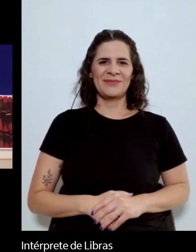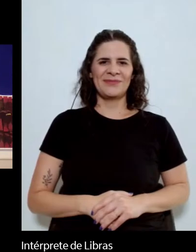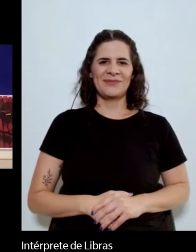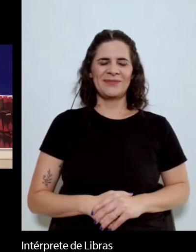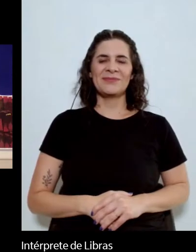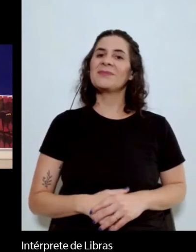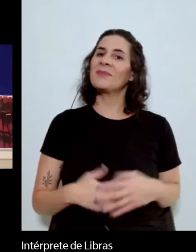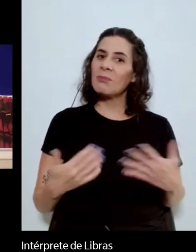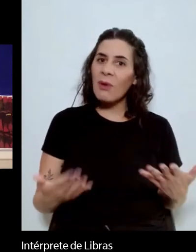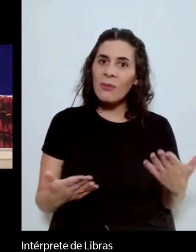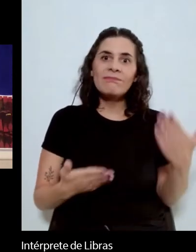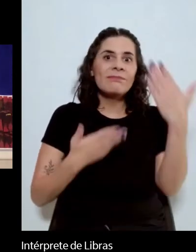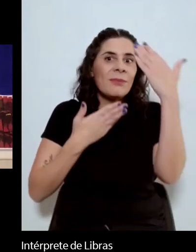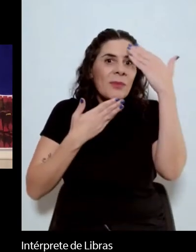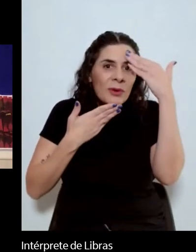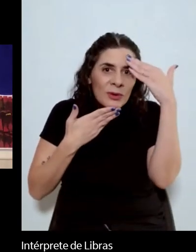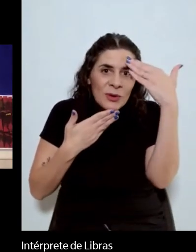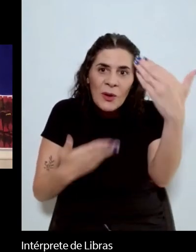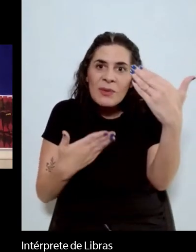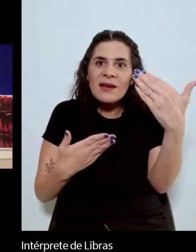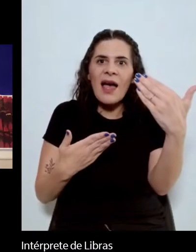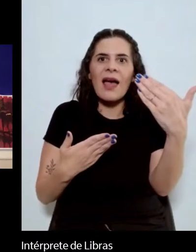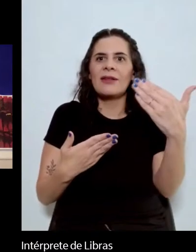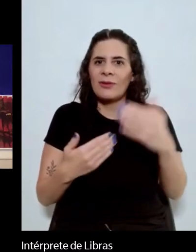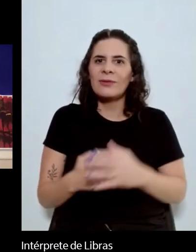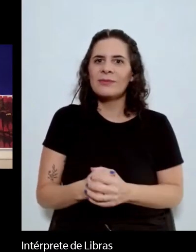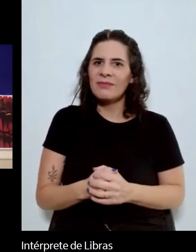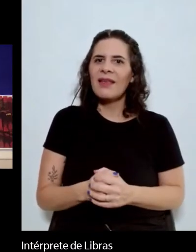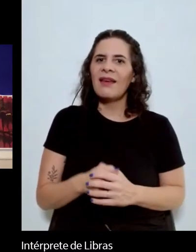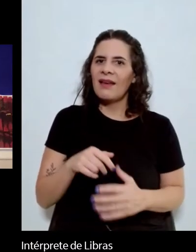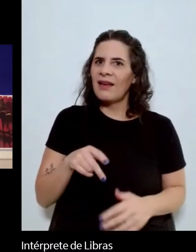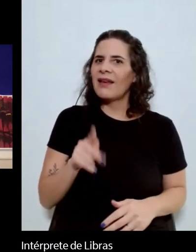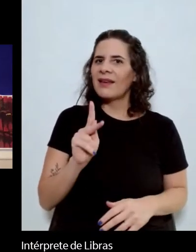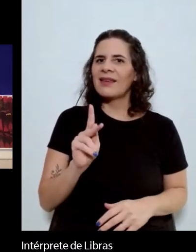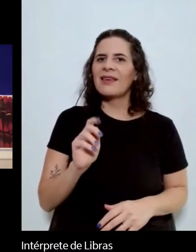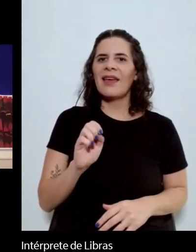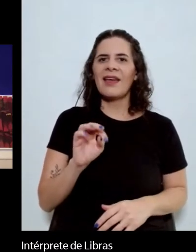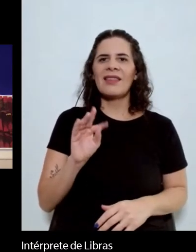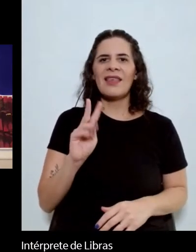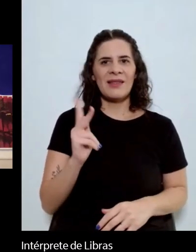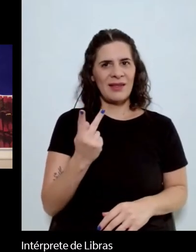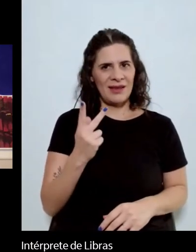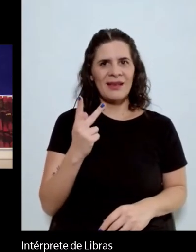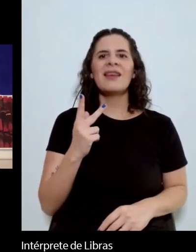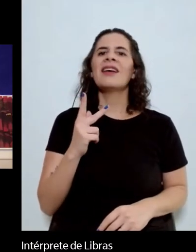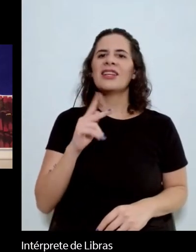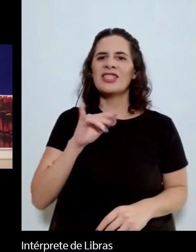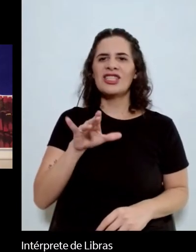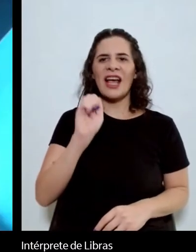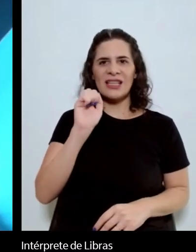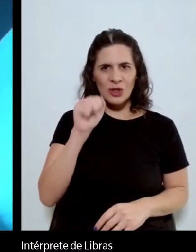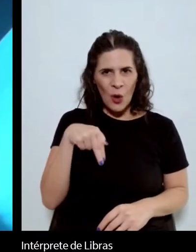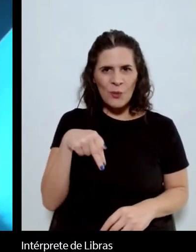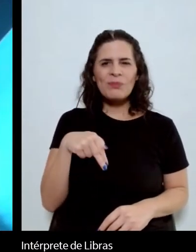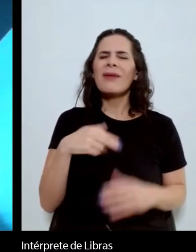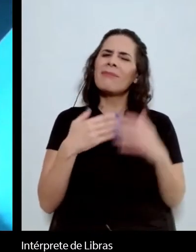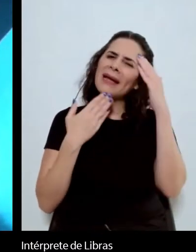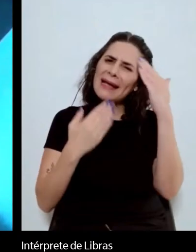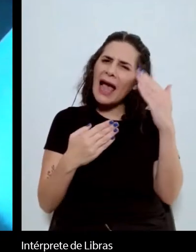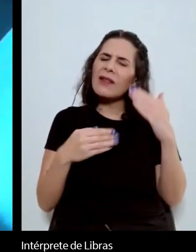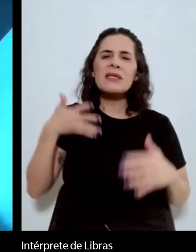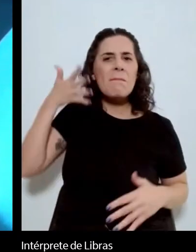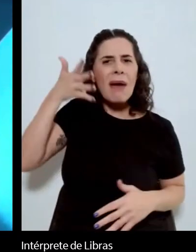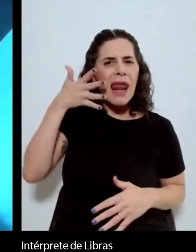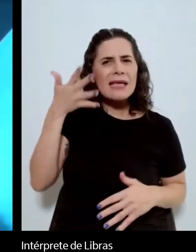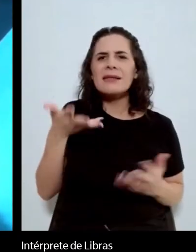Muito obrigado, David Jackson, por uma palestra tão completa quanto sugestiva. Eu tenho absoluta